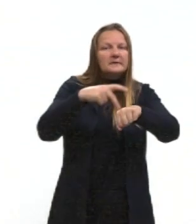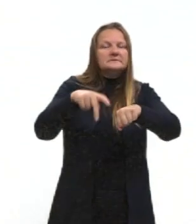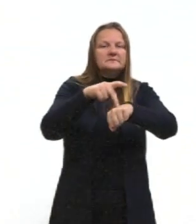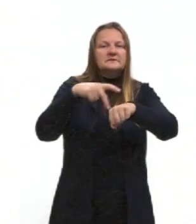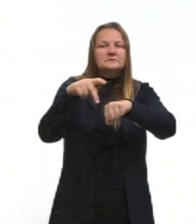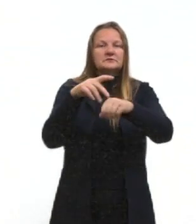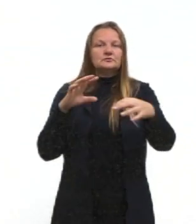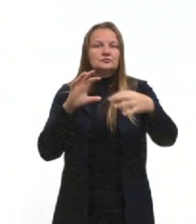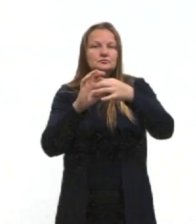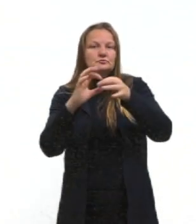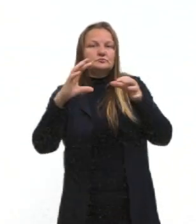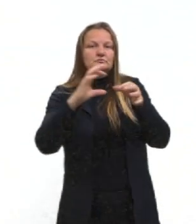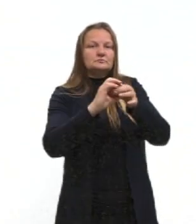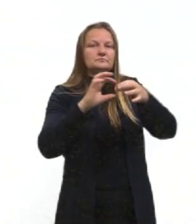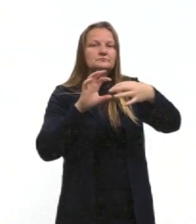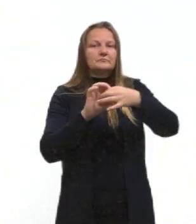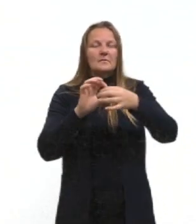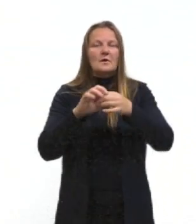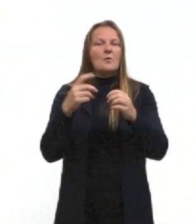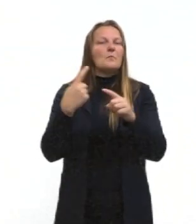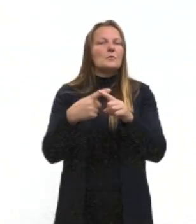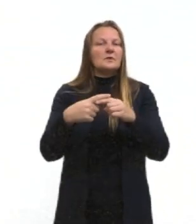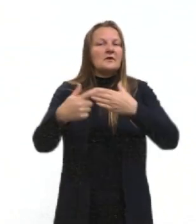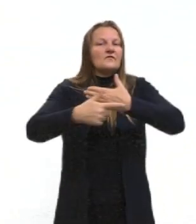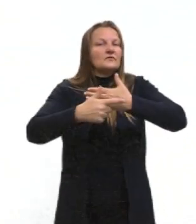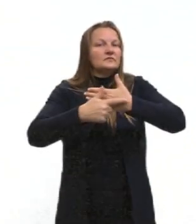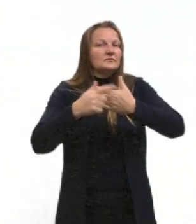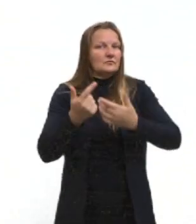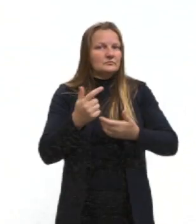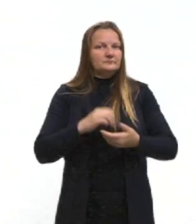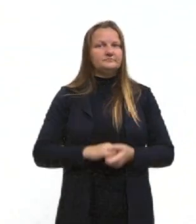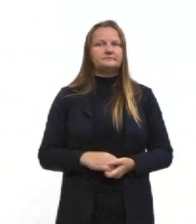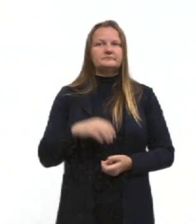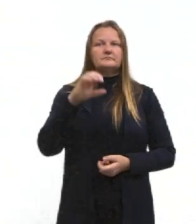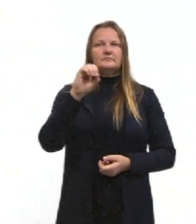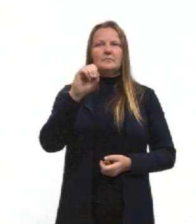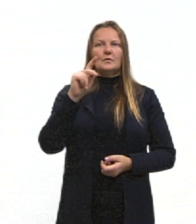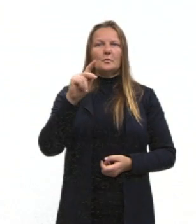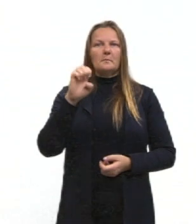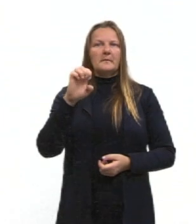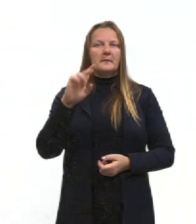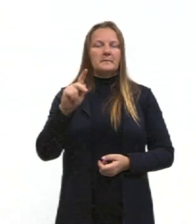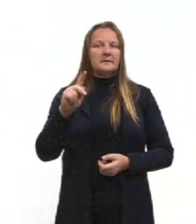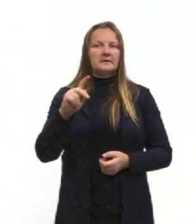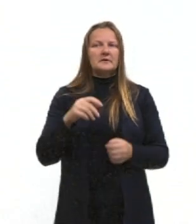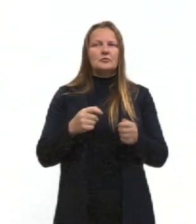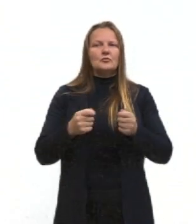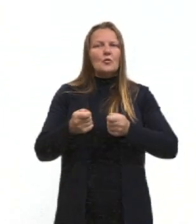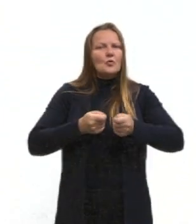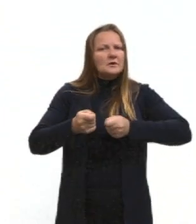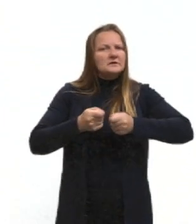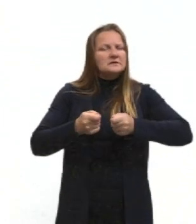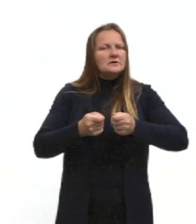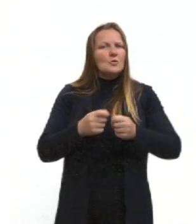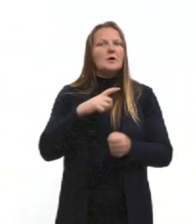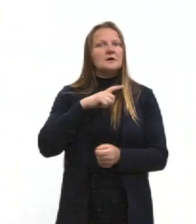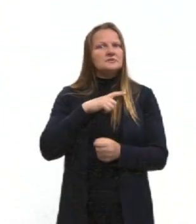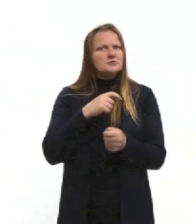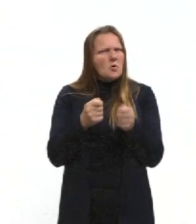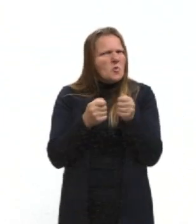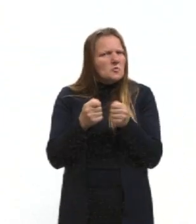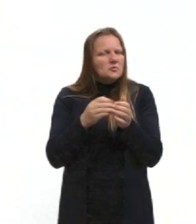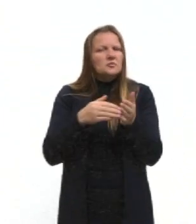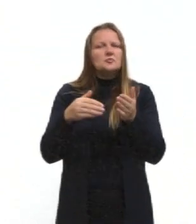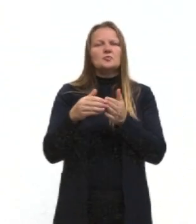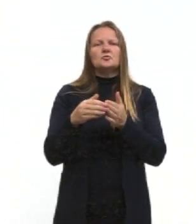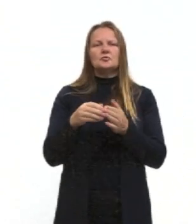dito, pra dizer, não, pra que que serve a OPEP, tá, vai aparecer ali, pra regular um cartel, pra dizer, não, vamos vender a